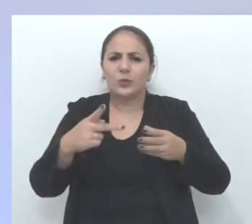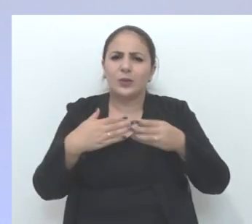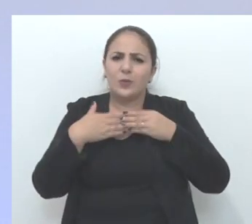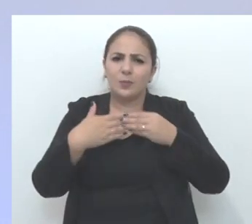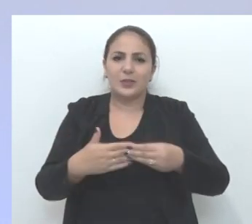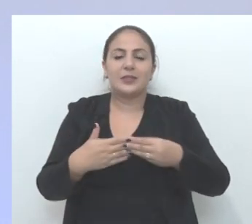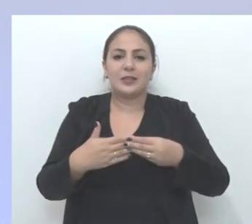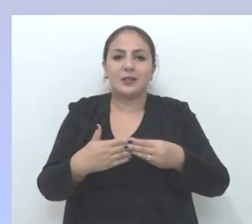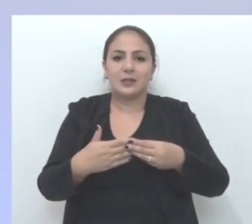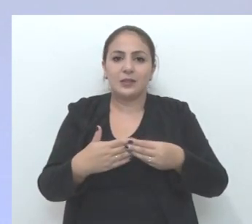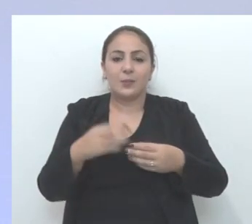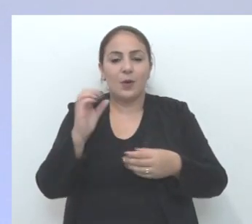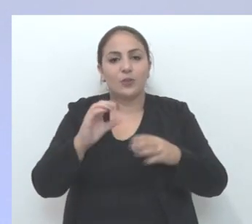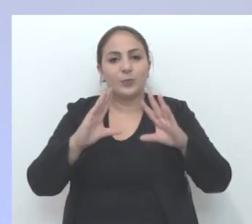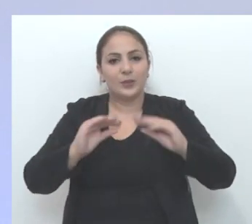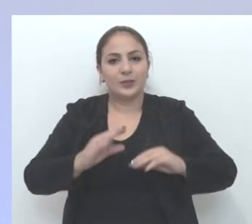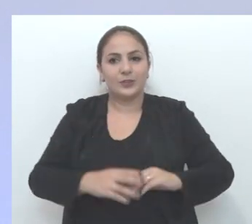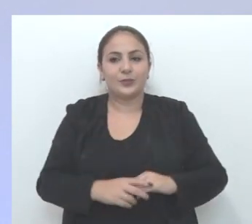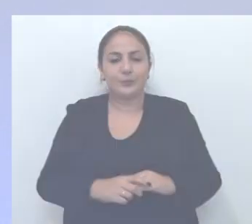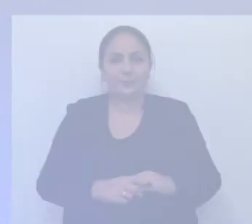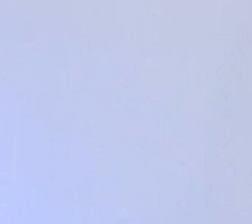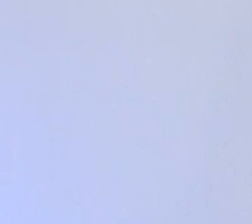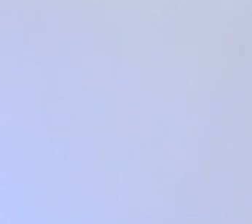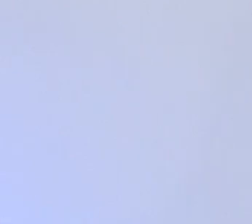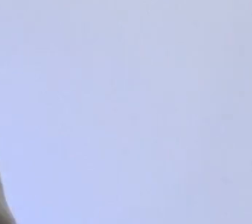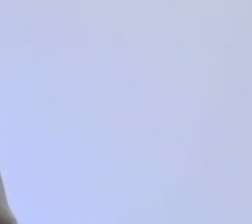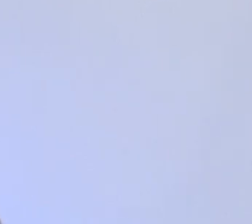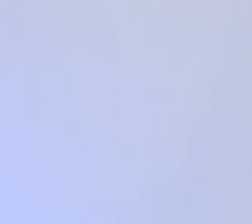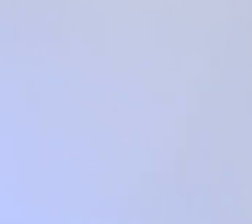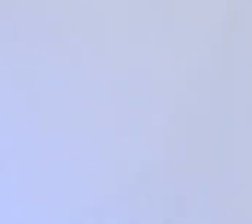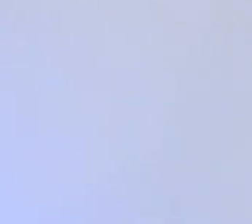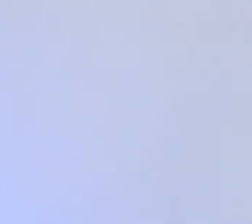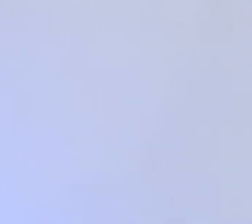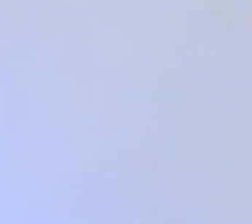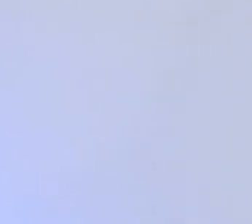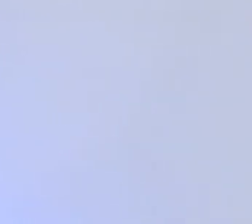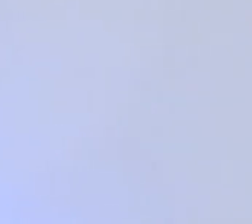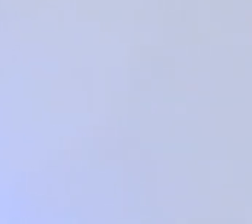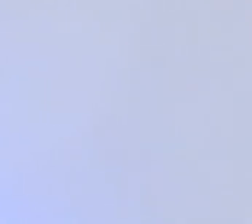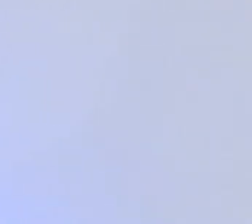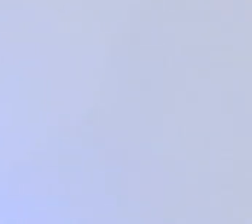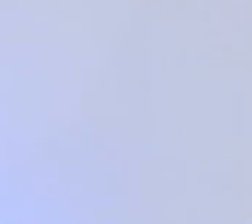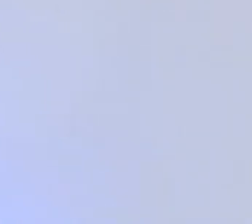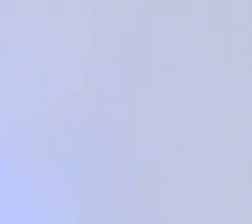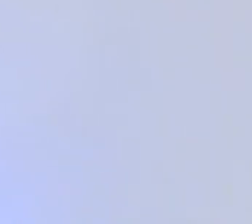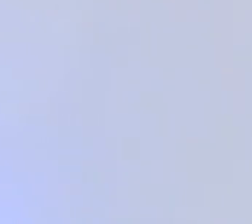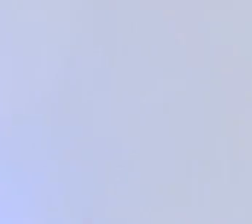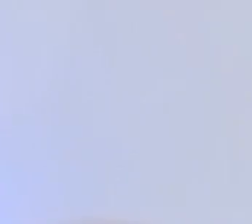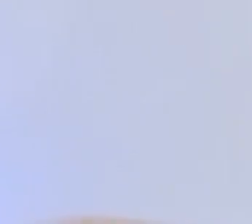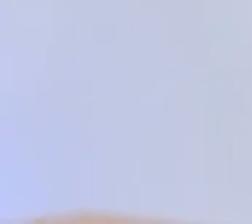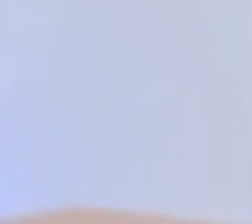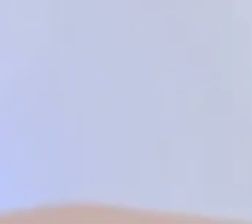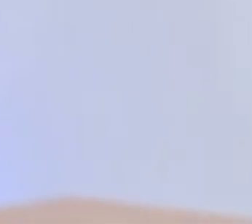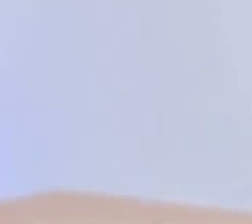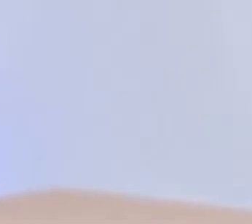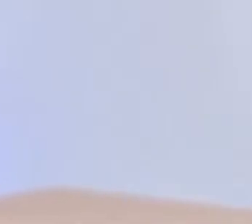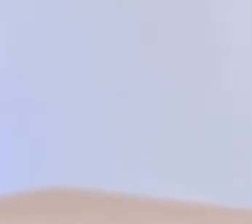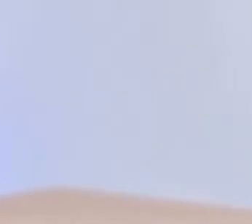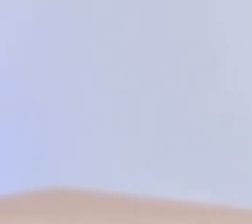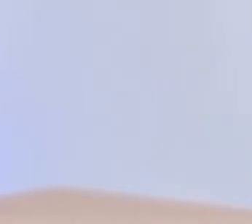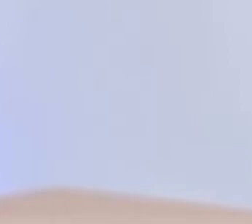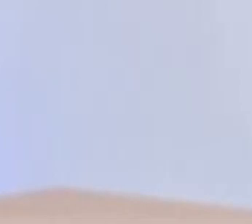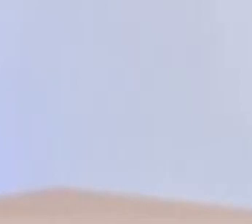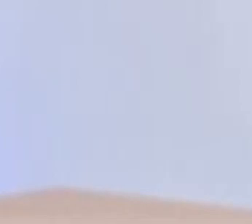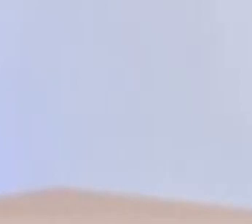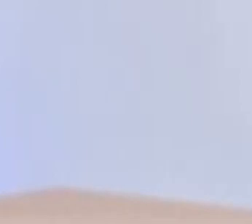Obrigada pela sua companhia e uma ótima noite! Transcrição e